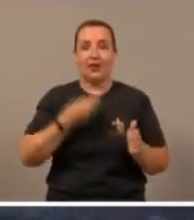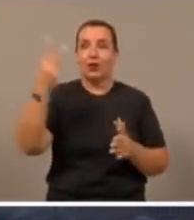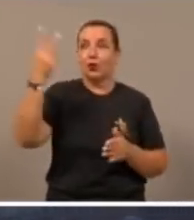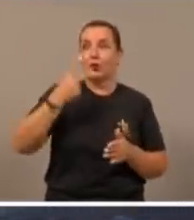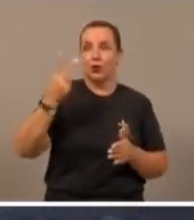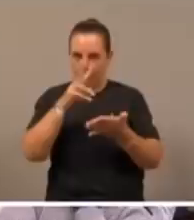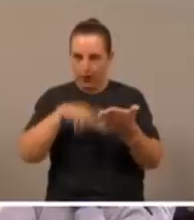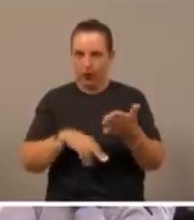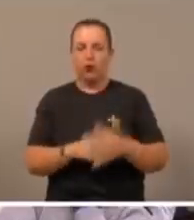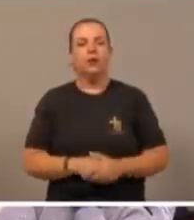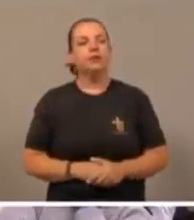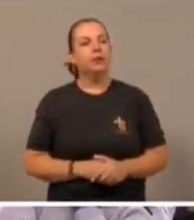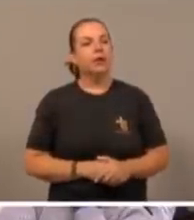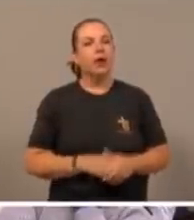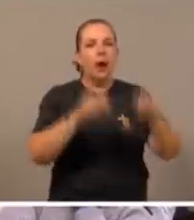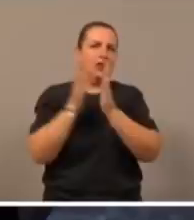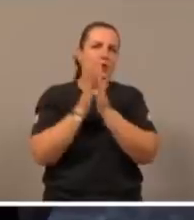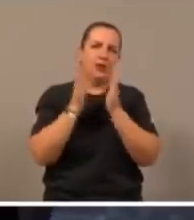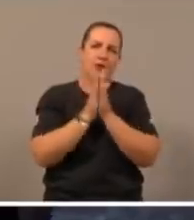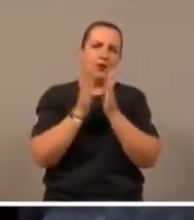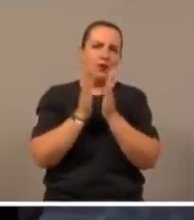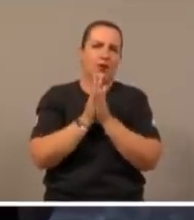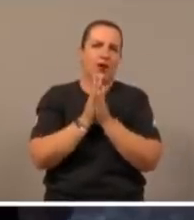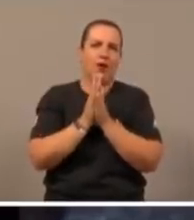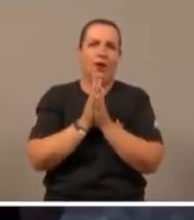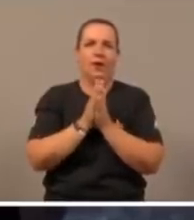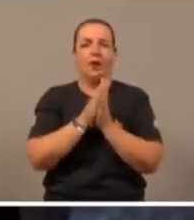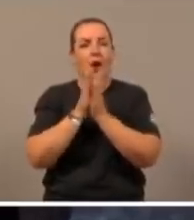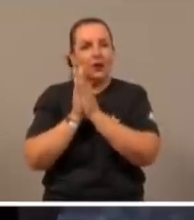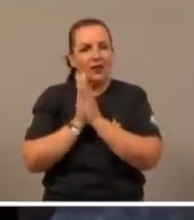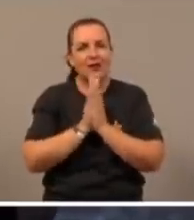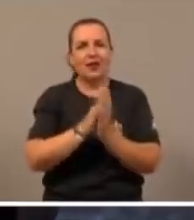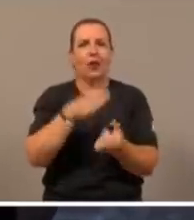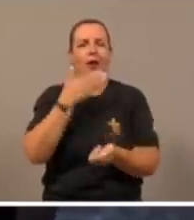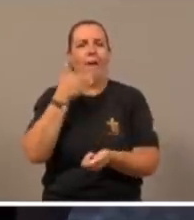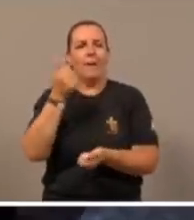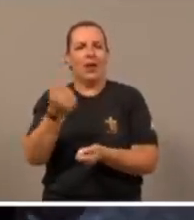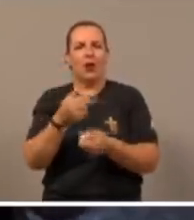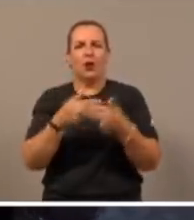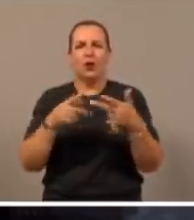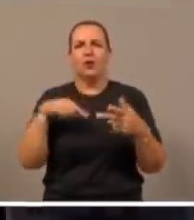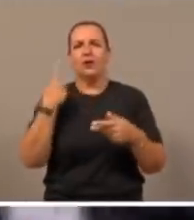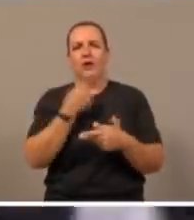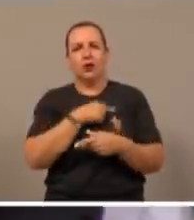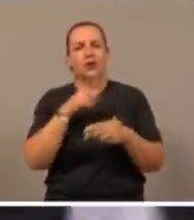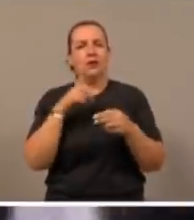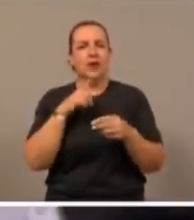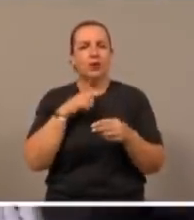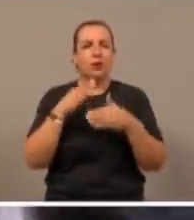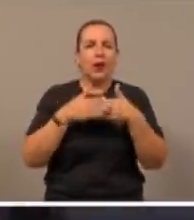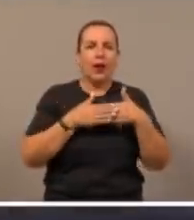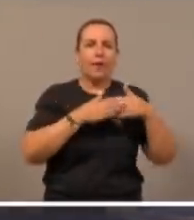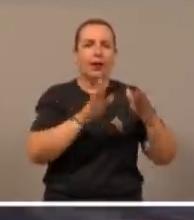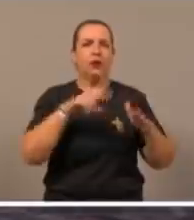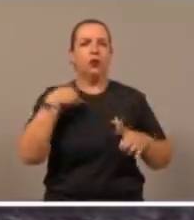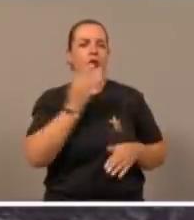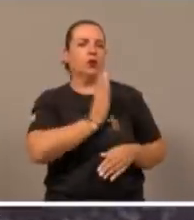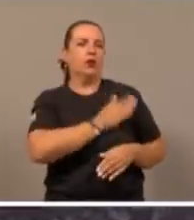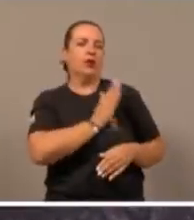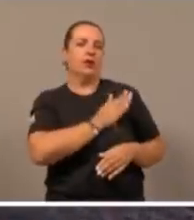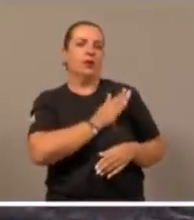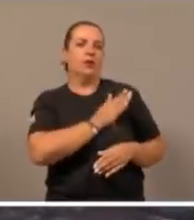pessoas, a oração é a melhor maneira que temos para abrir nosso coração